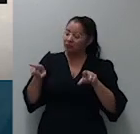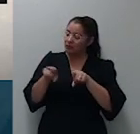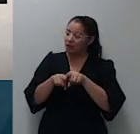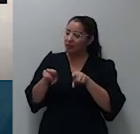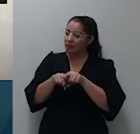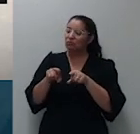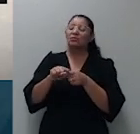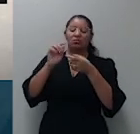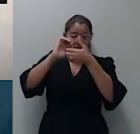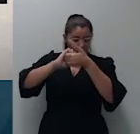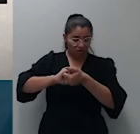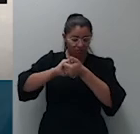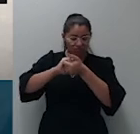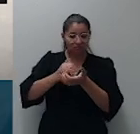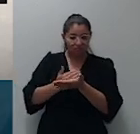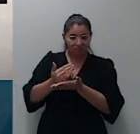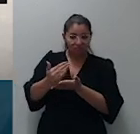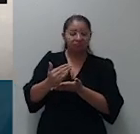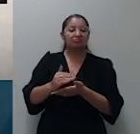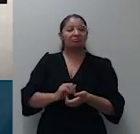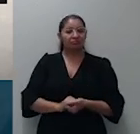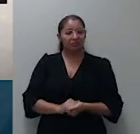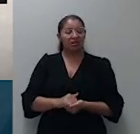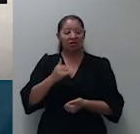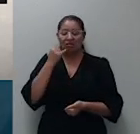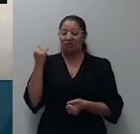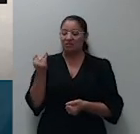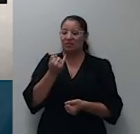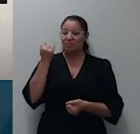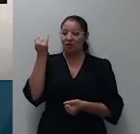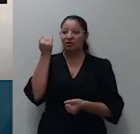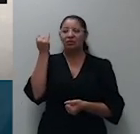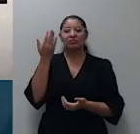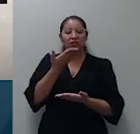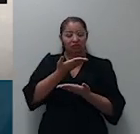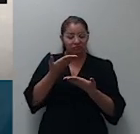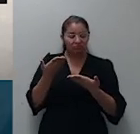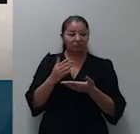iniciativa é importante que isso seja diminuído